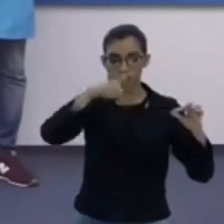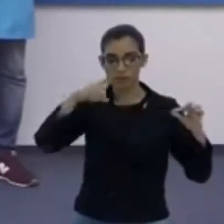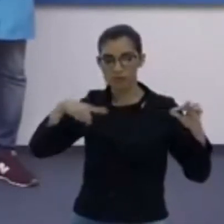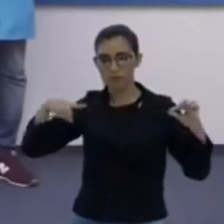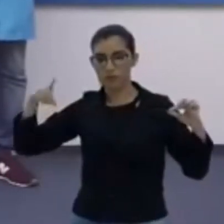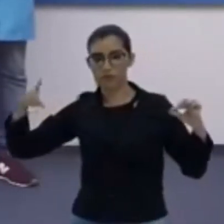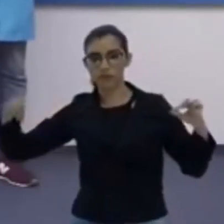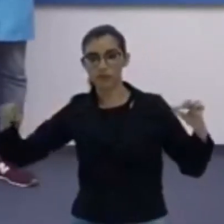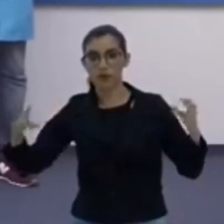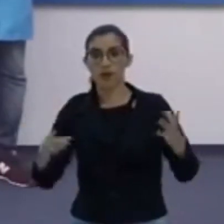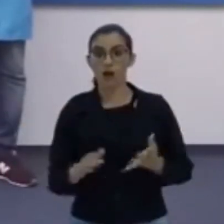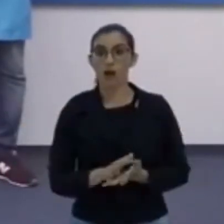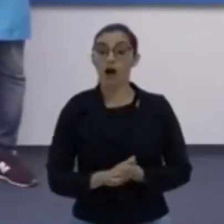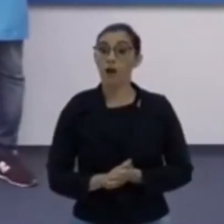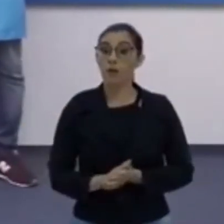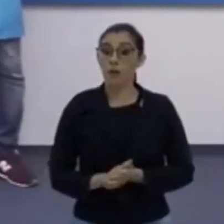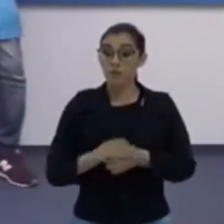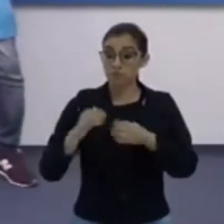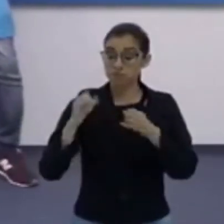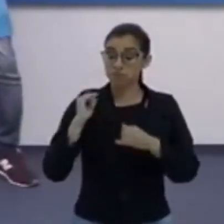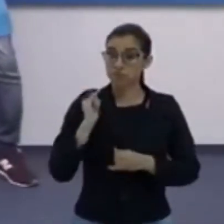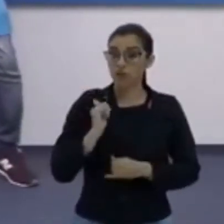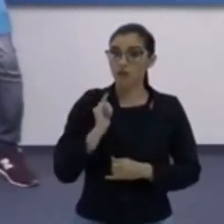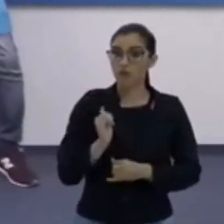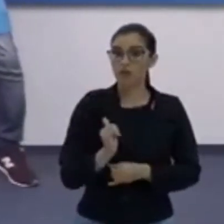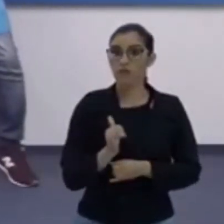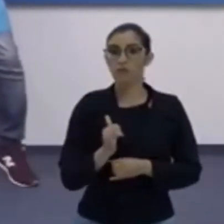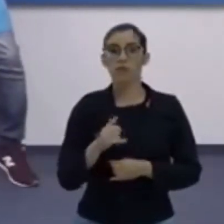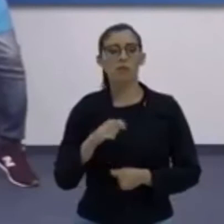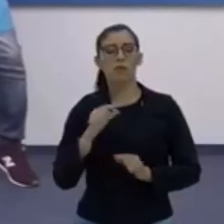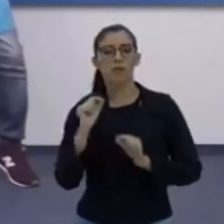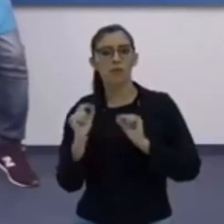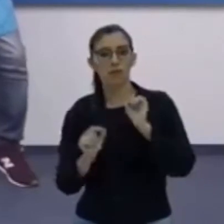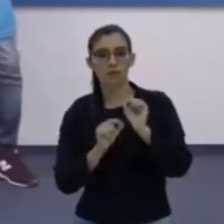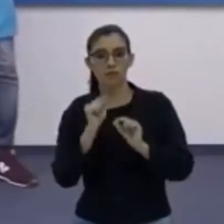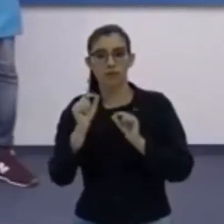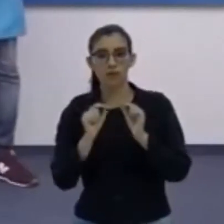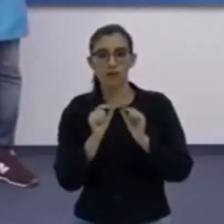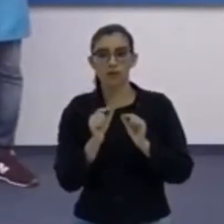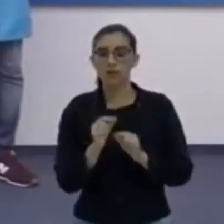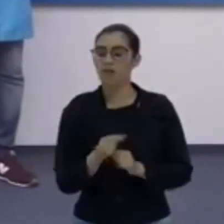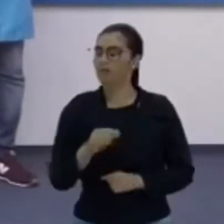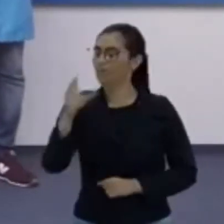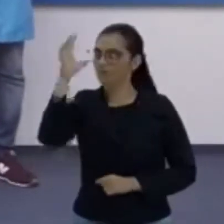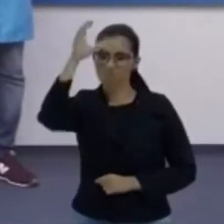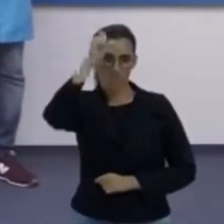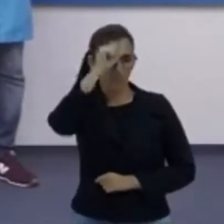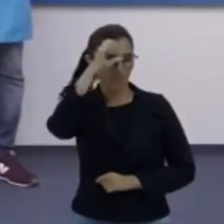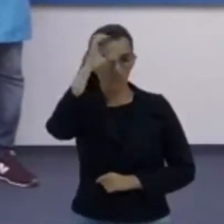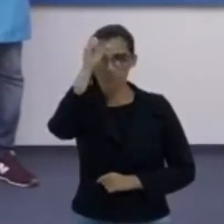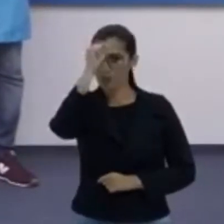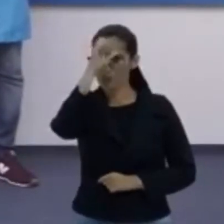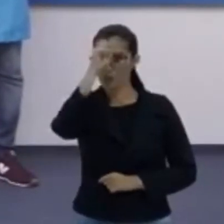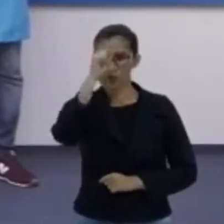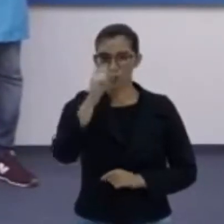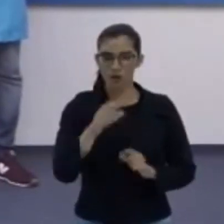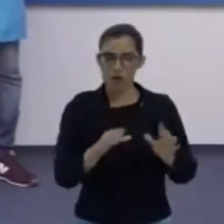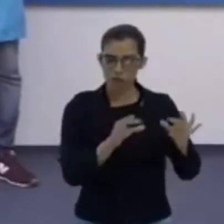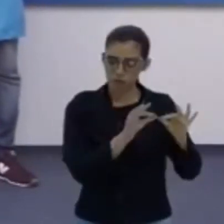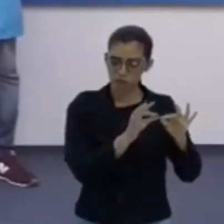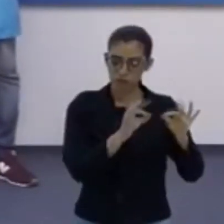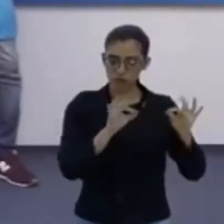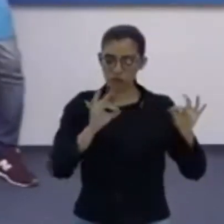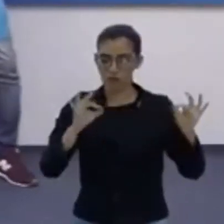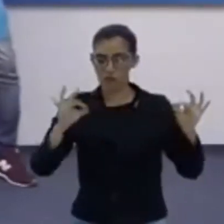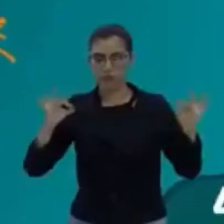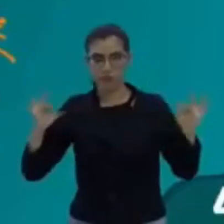Opa, o filhão falou um negócio aí que Tudanão aprendeu. Ele falou de um tal de comprimento de onda.